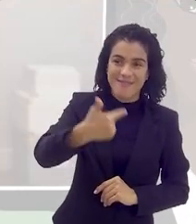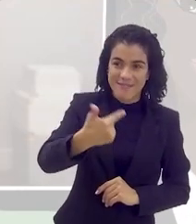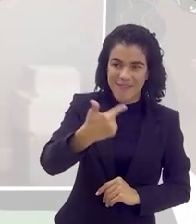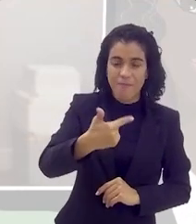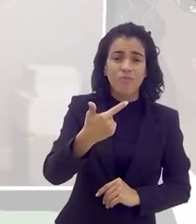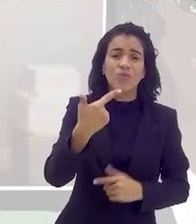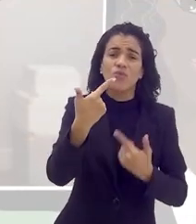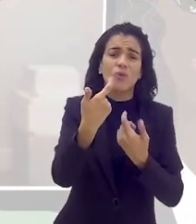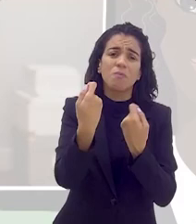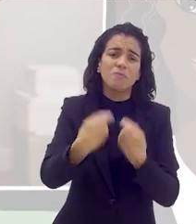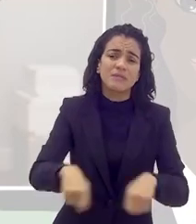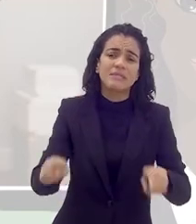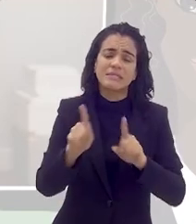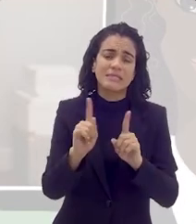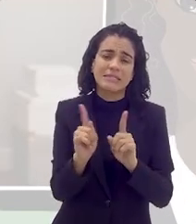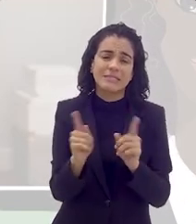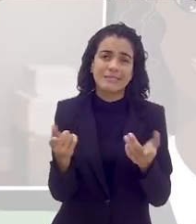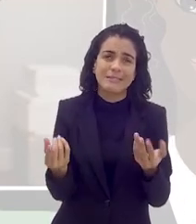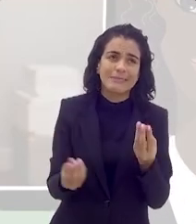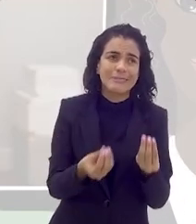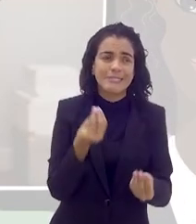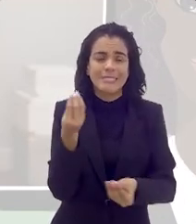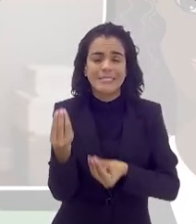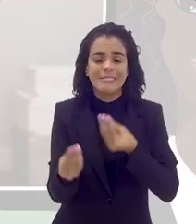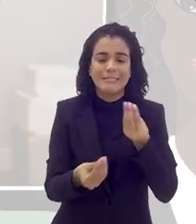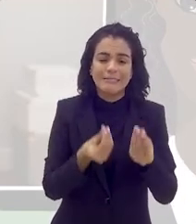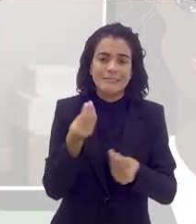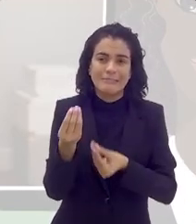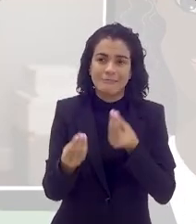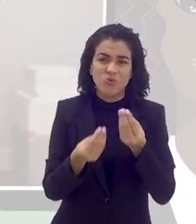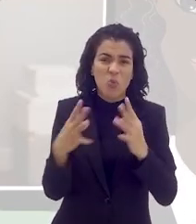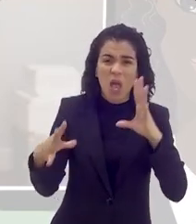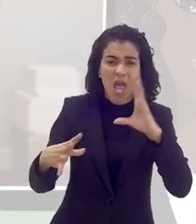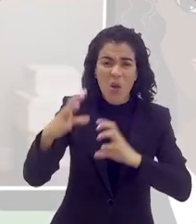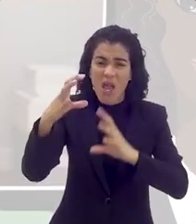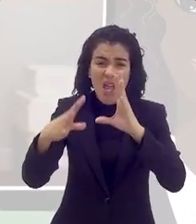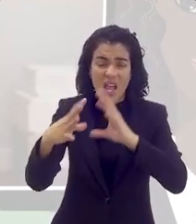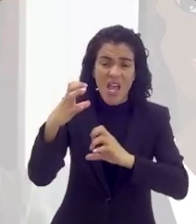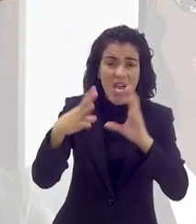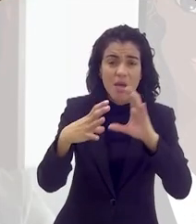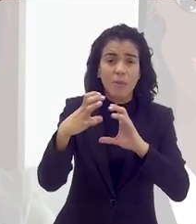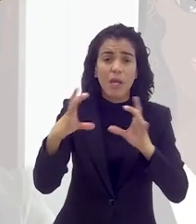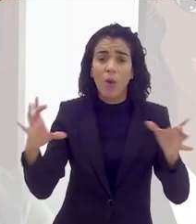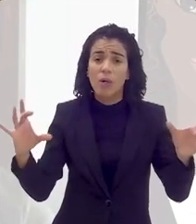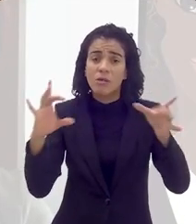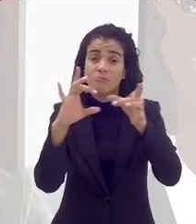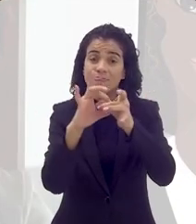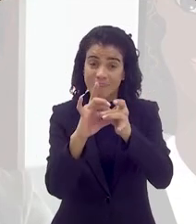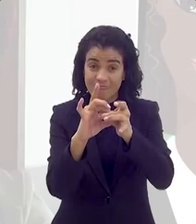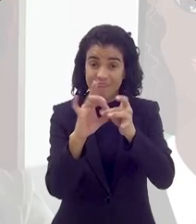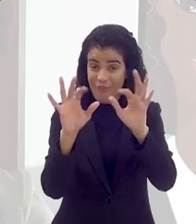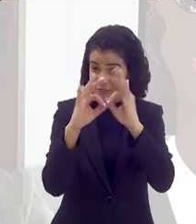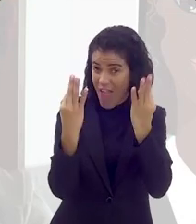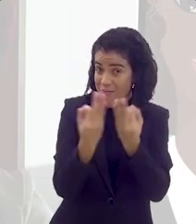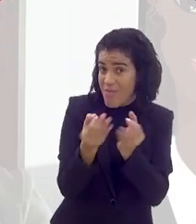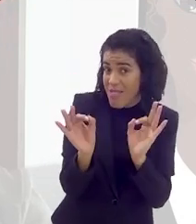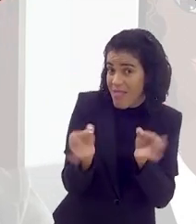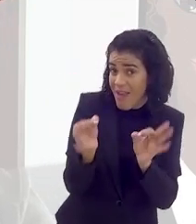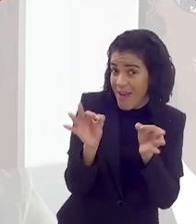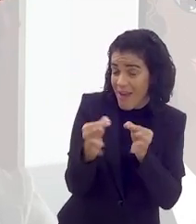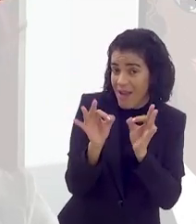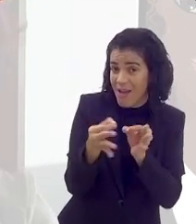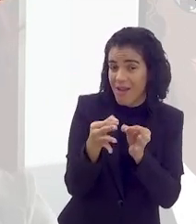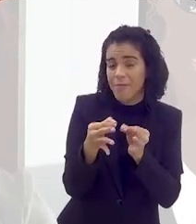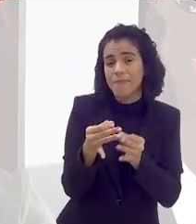madrastas, não tenha necessidade de, não é uma briga, é uma construção de laços, né,